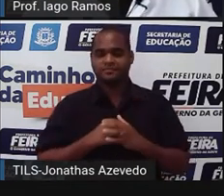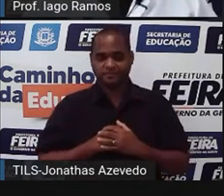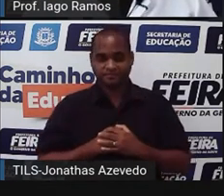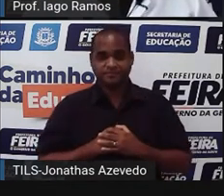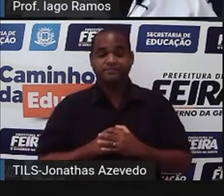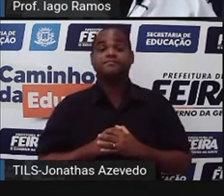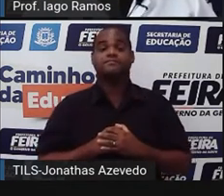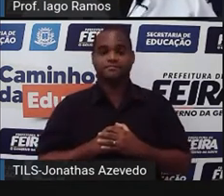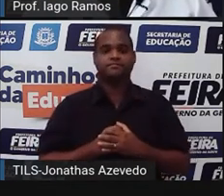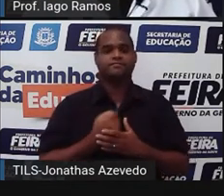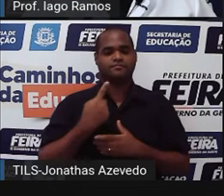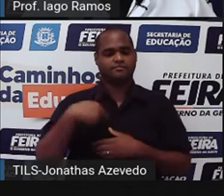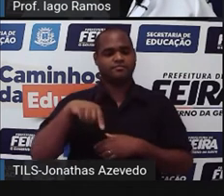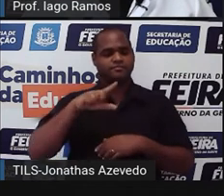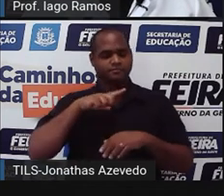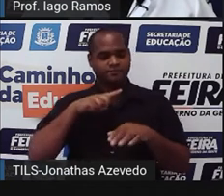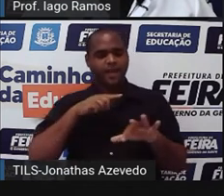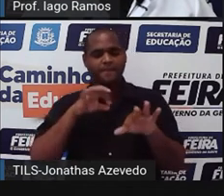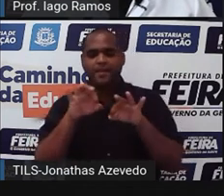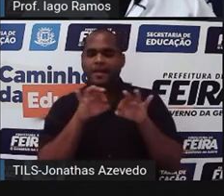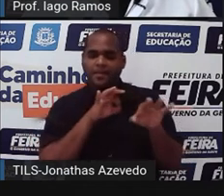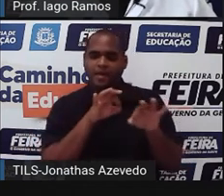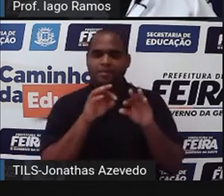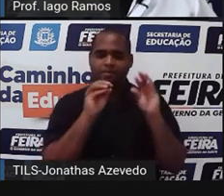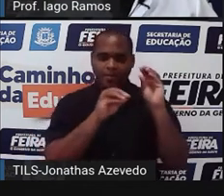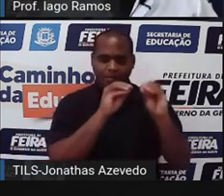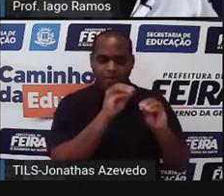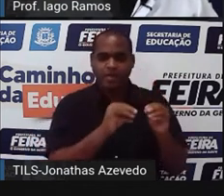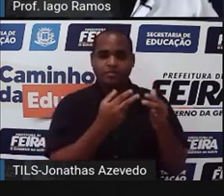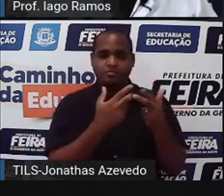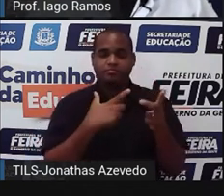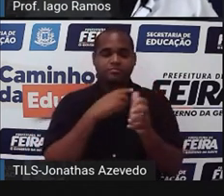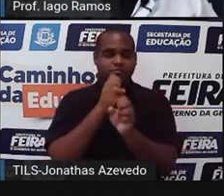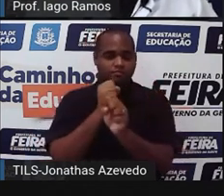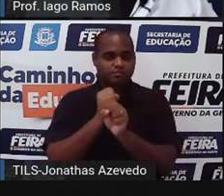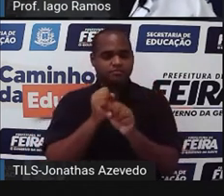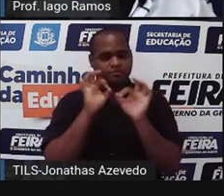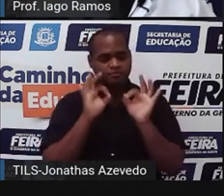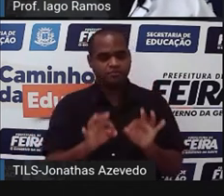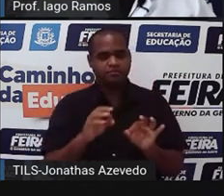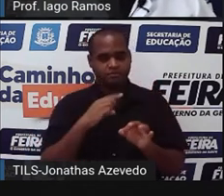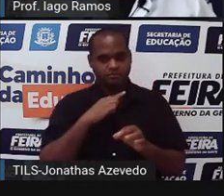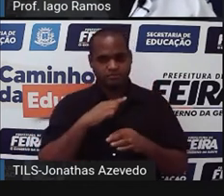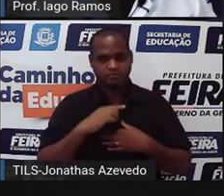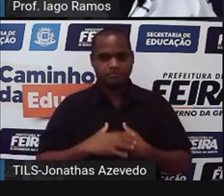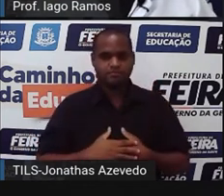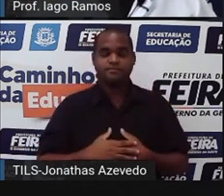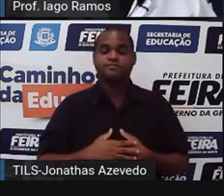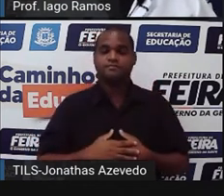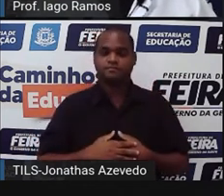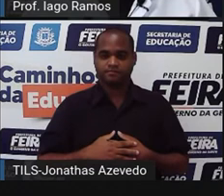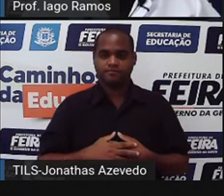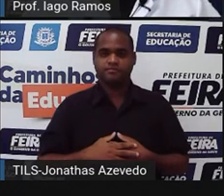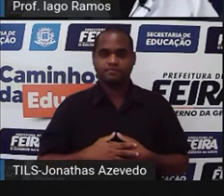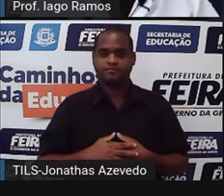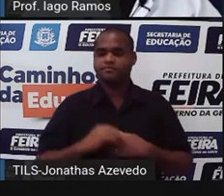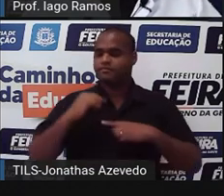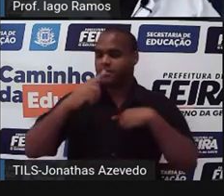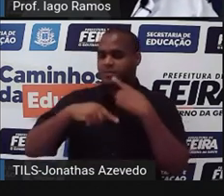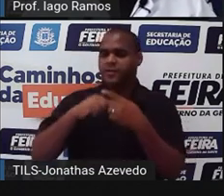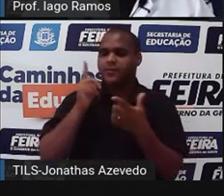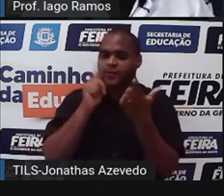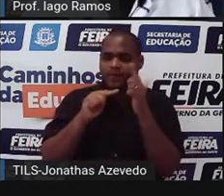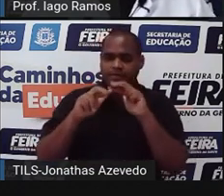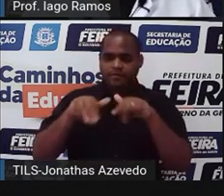A gente vai preencher esses espaços com as quantidades certas. Tá bom? Depois que a gente